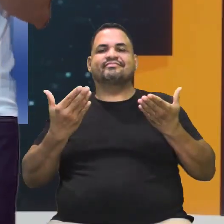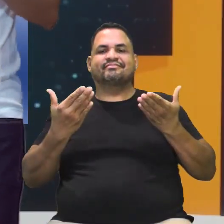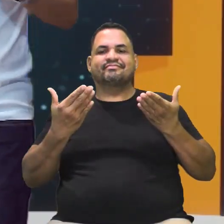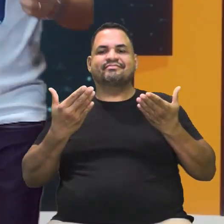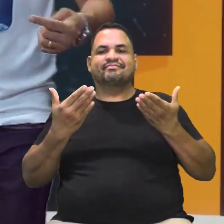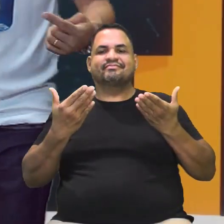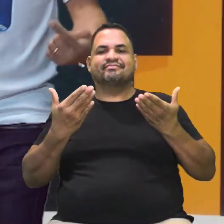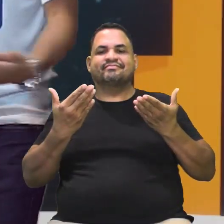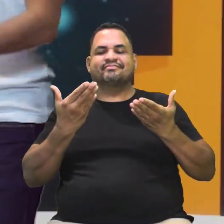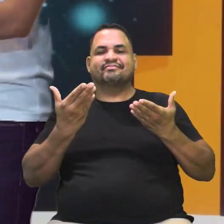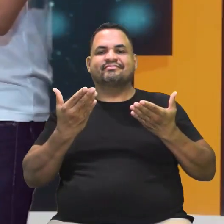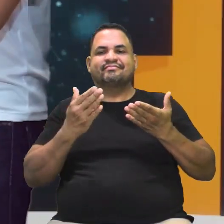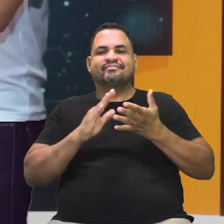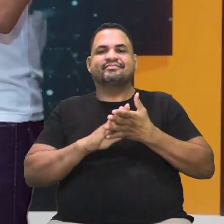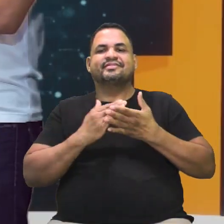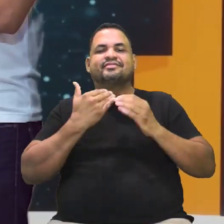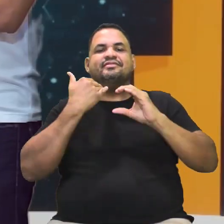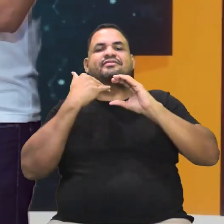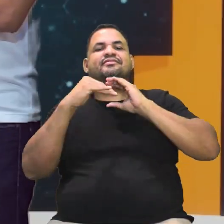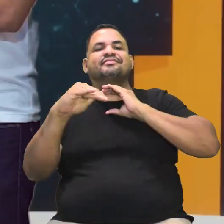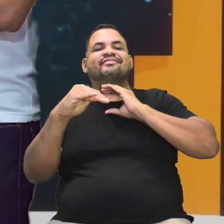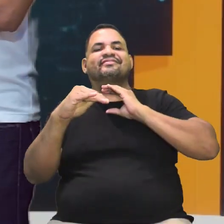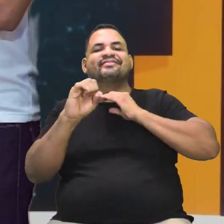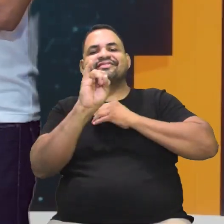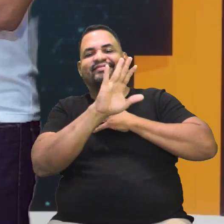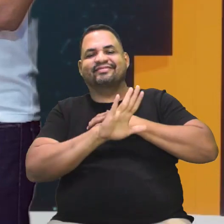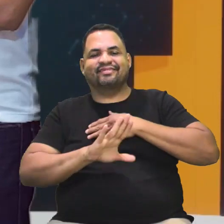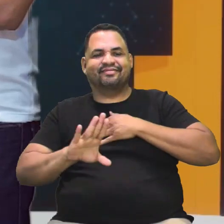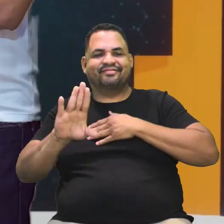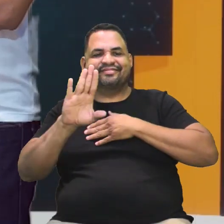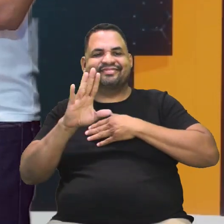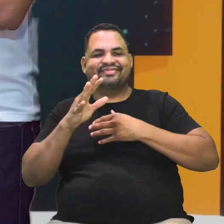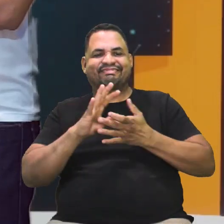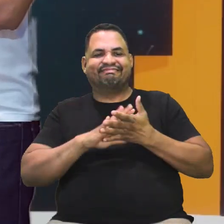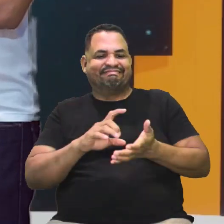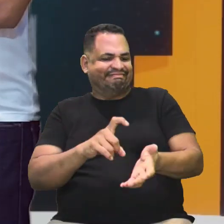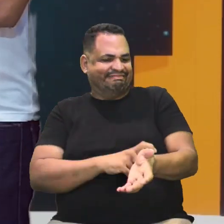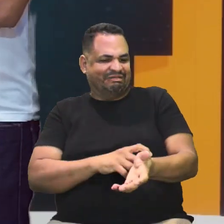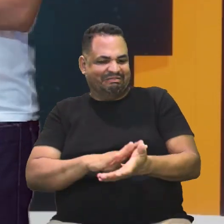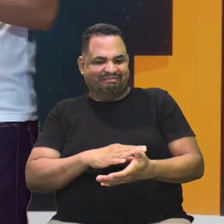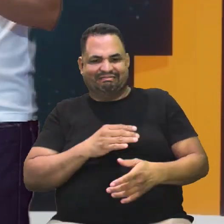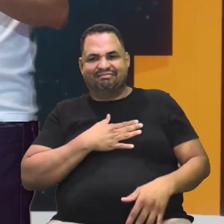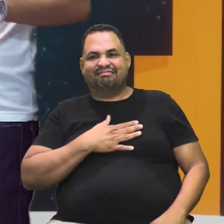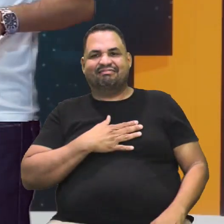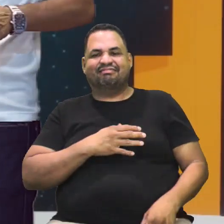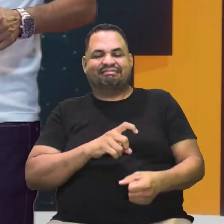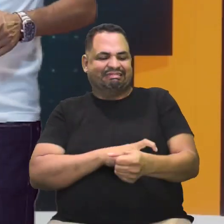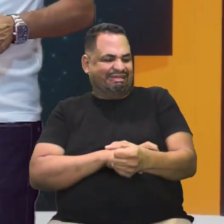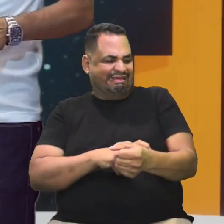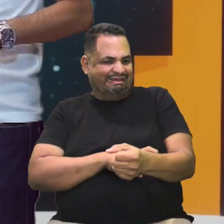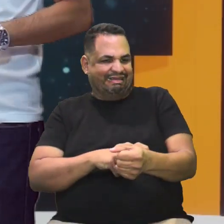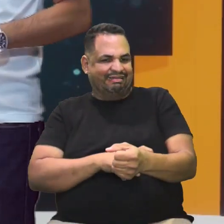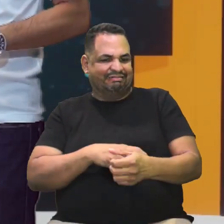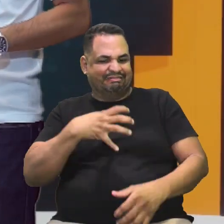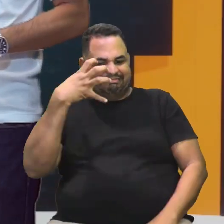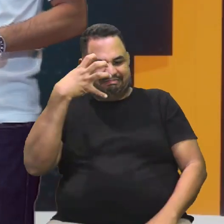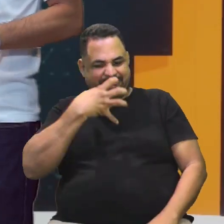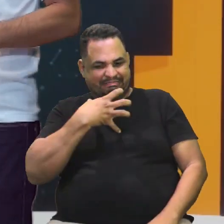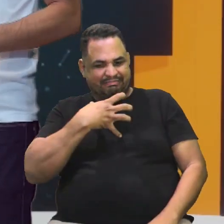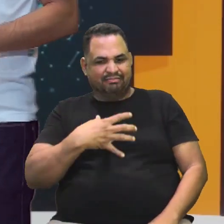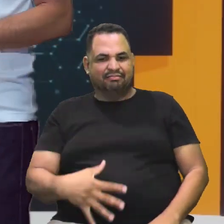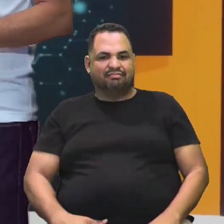você manda esse emoji? Quando eu estou brava? É? É. Então, tem um carro Quando eu estou